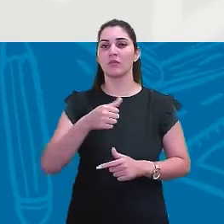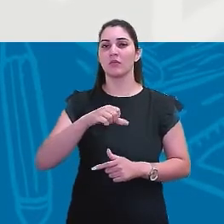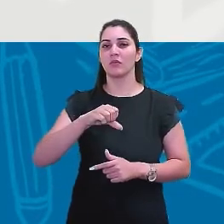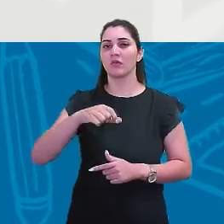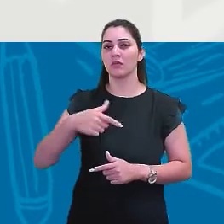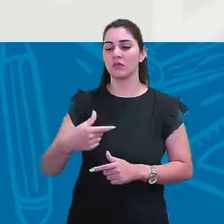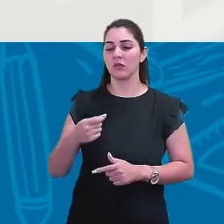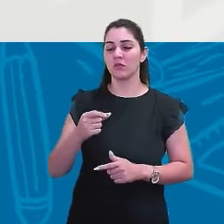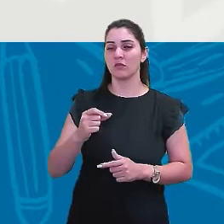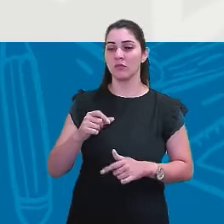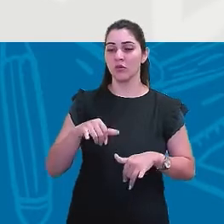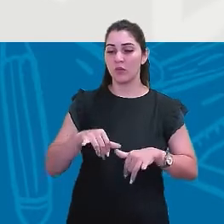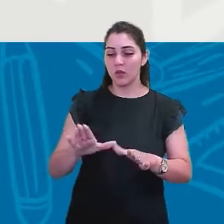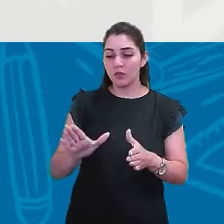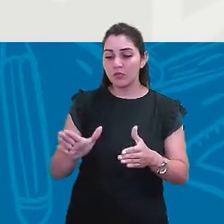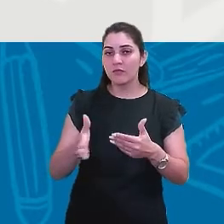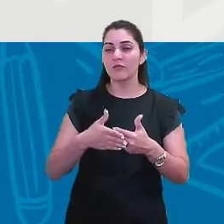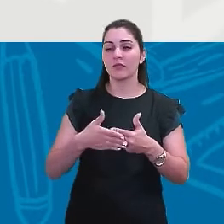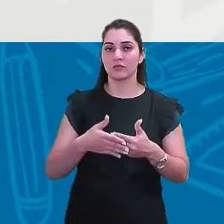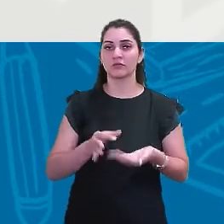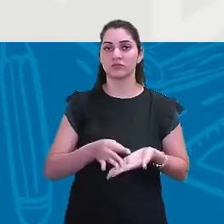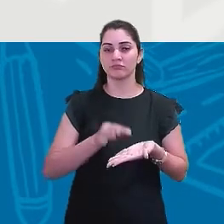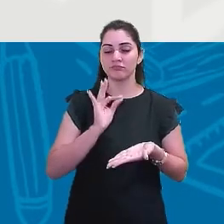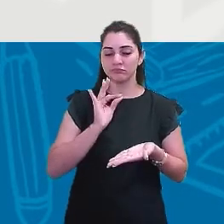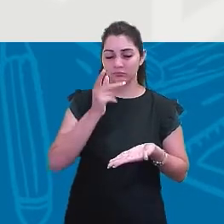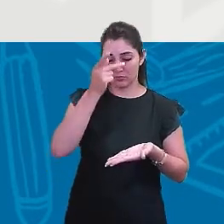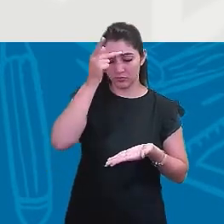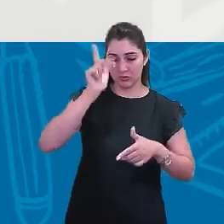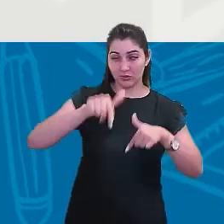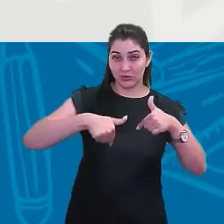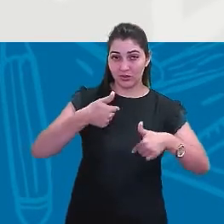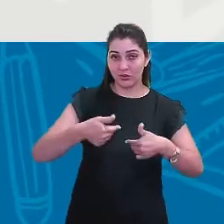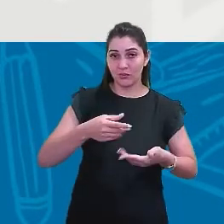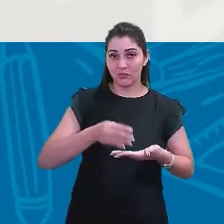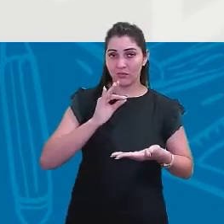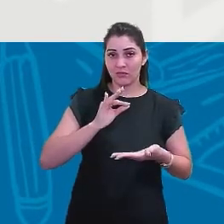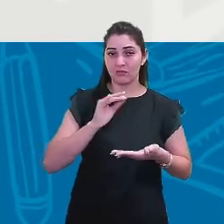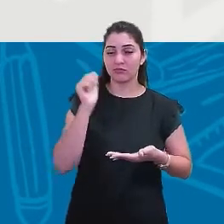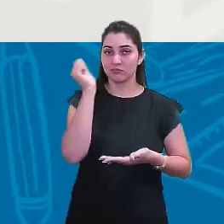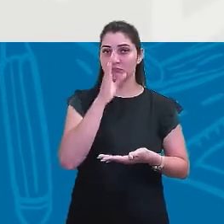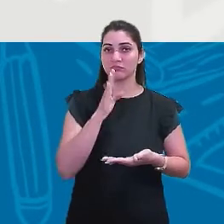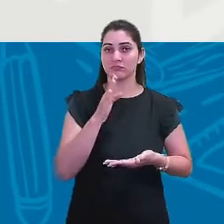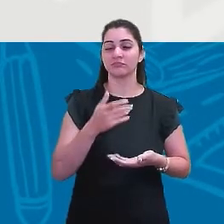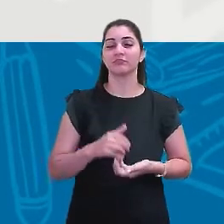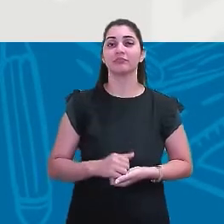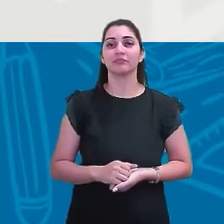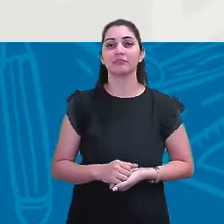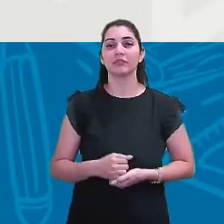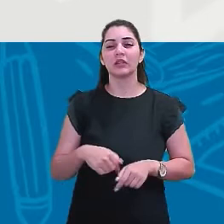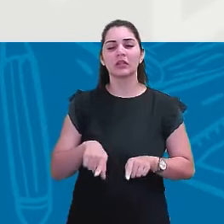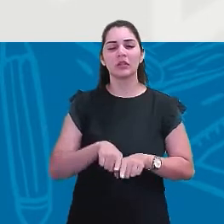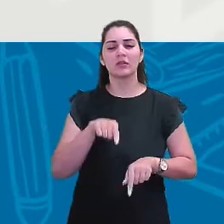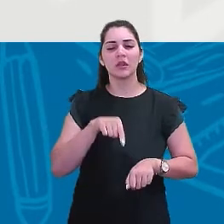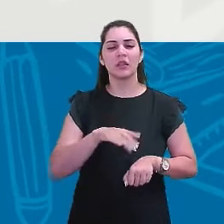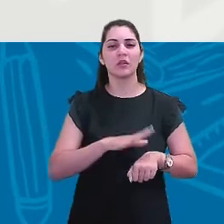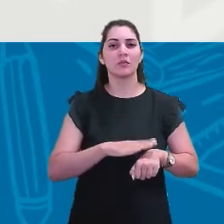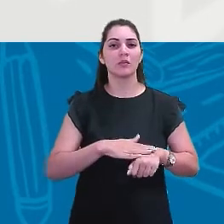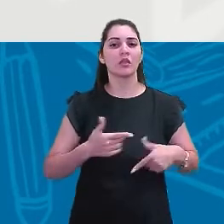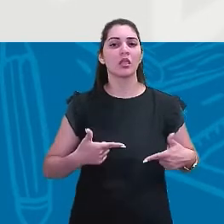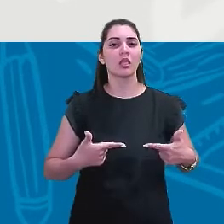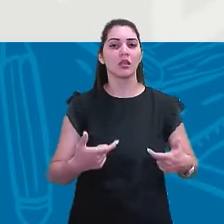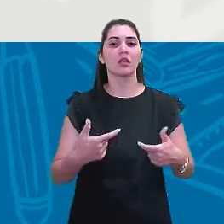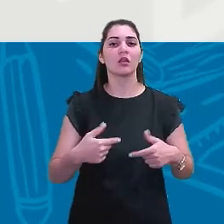mercado se fecha para os cafeicultores brasileiros. E também naquele período da guerra,